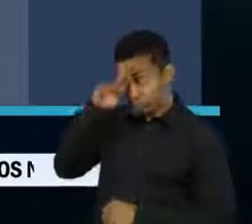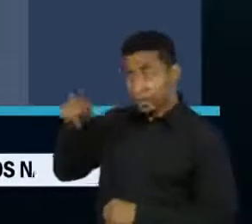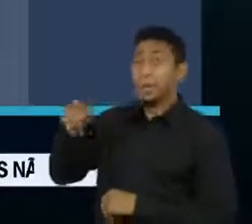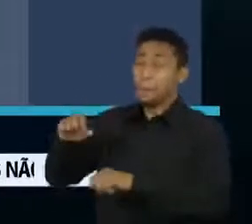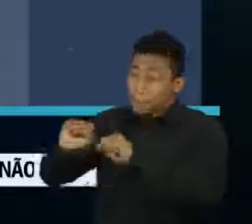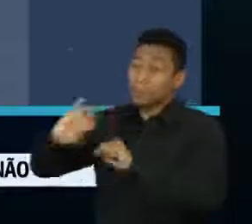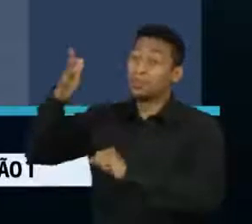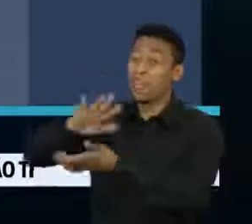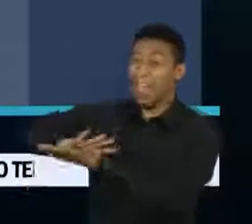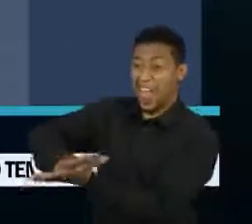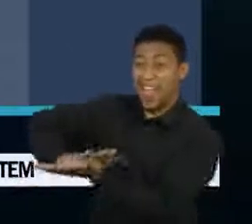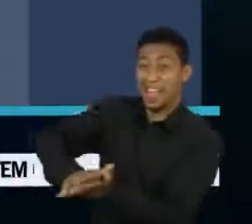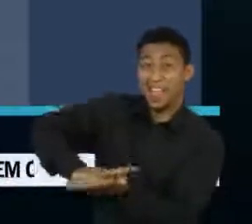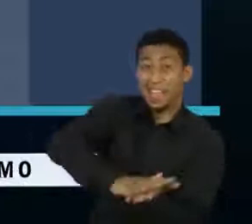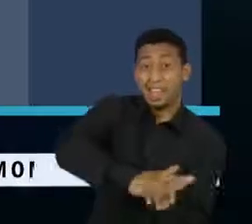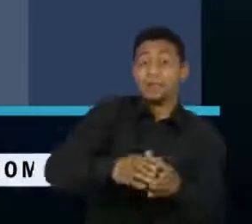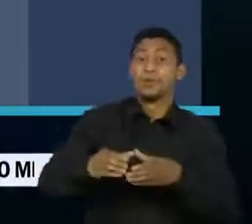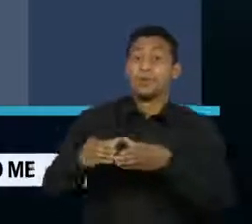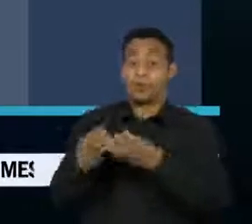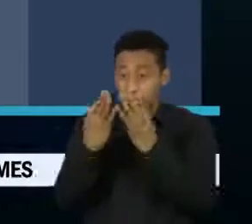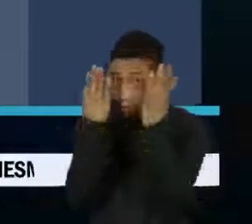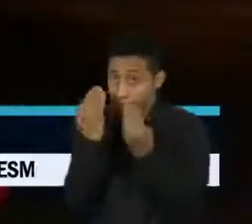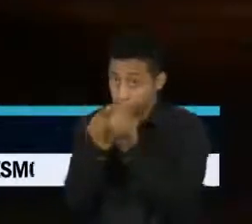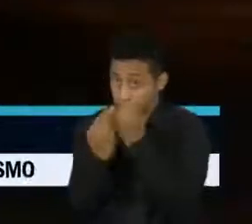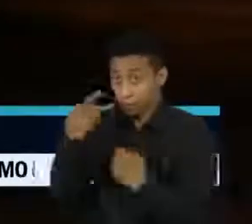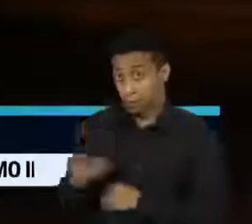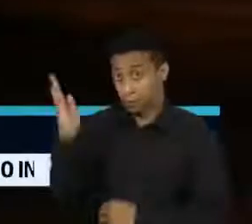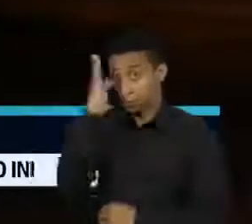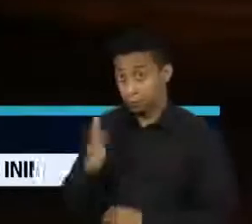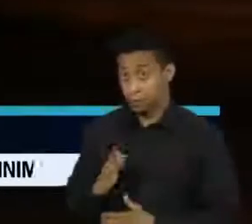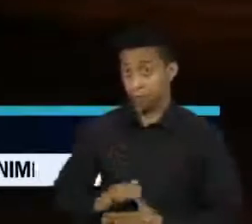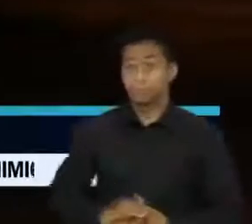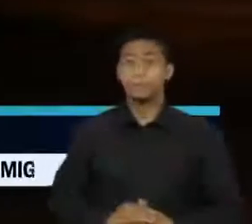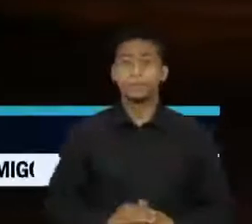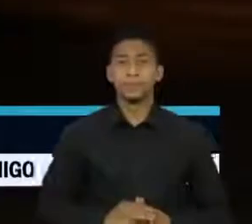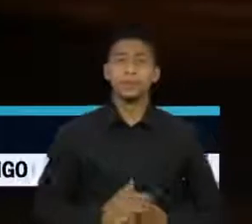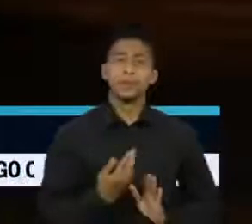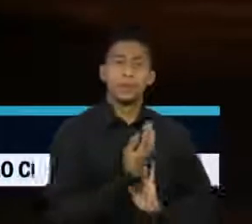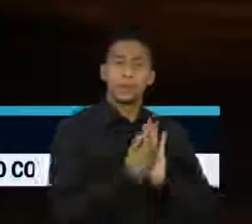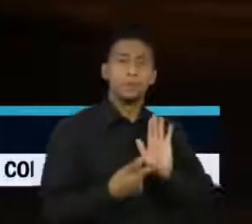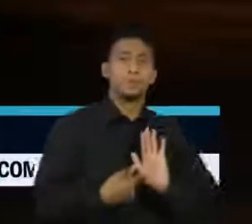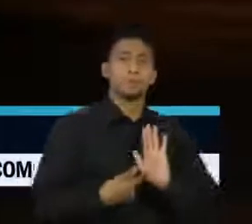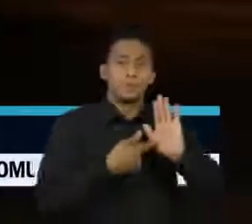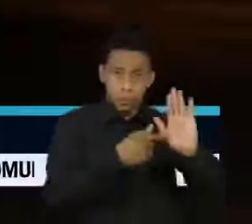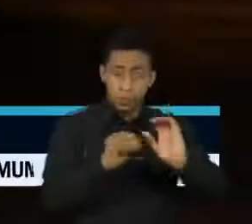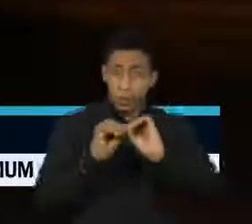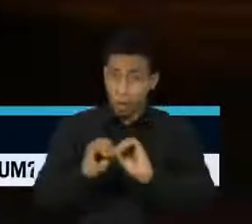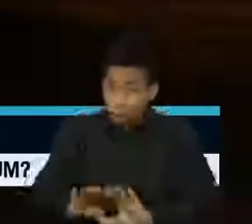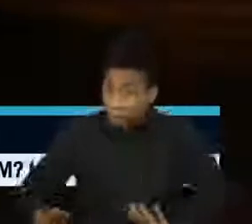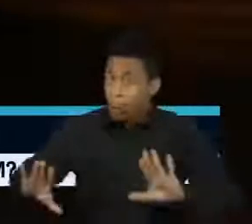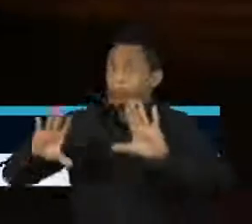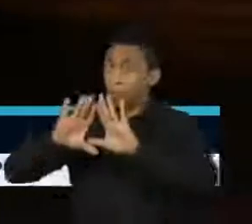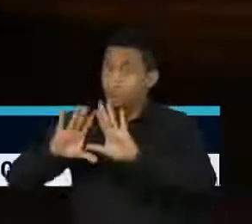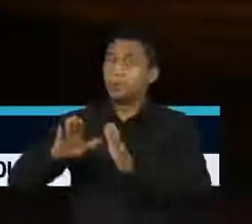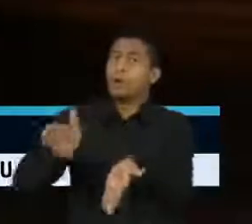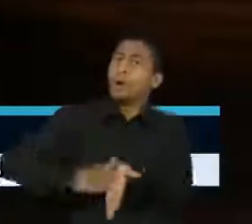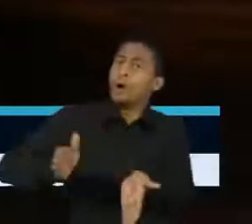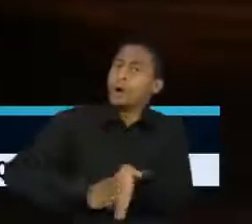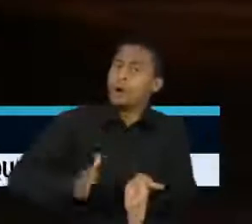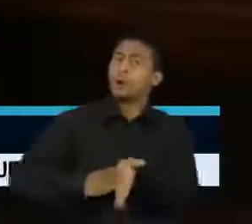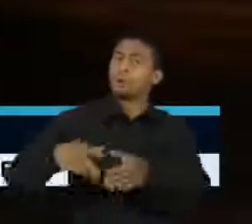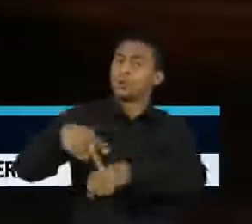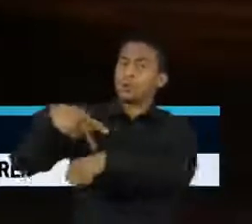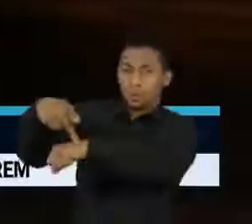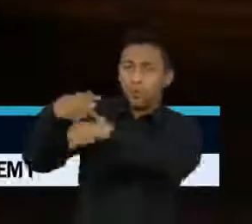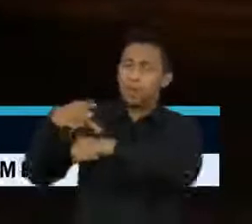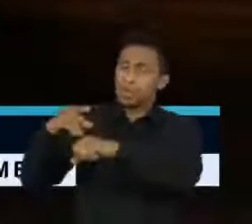genocídio dos povos indígenas do Brasil. O relatório recomenda que as Nações Unidas cobrem dos países membros